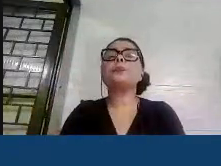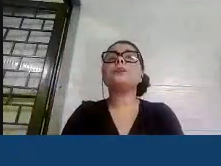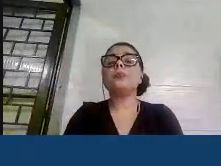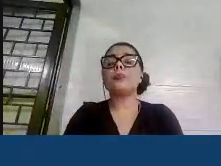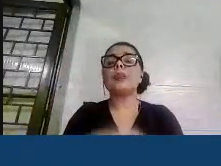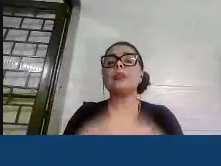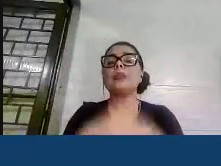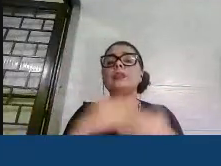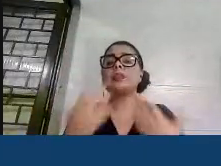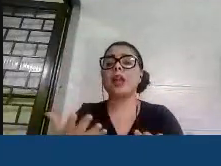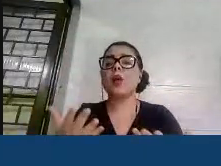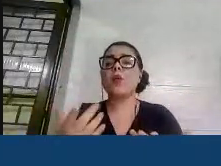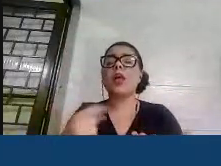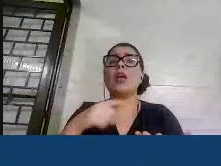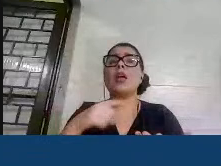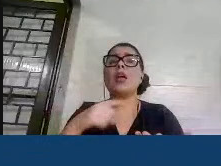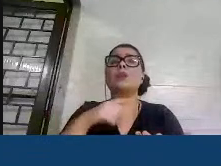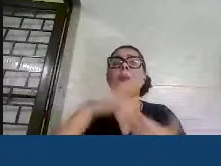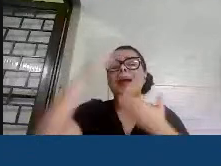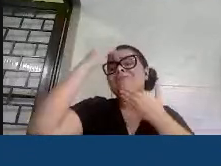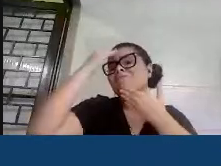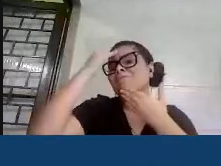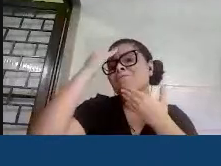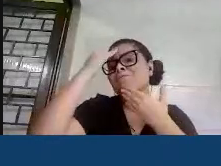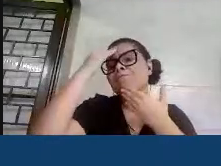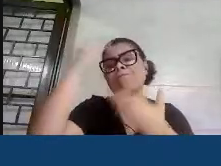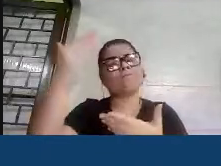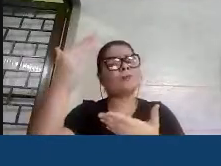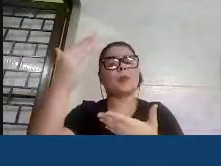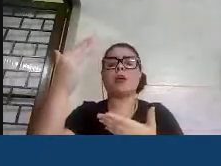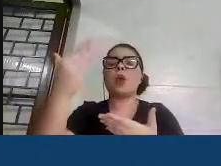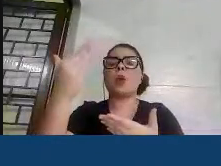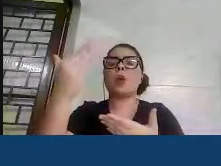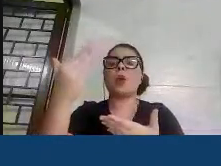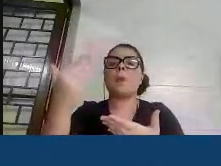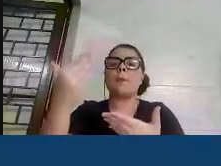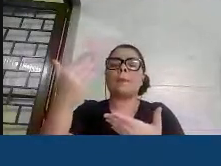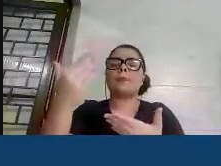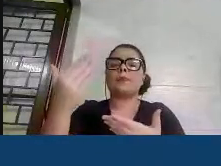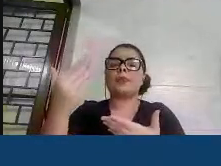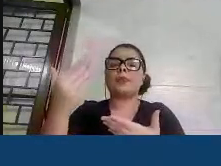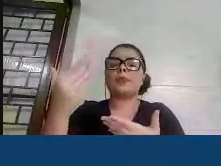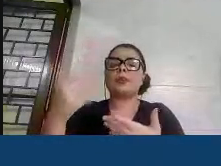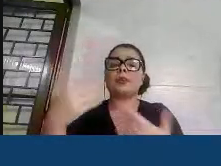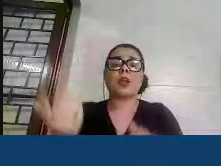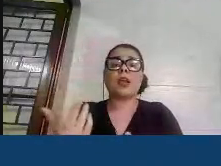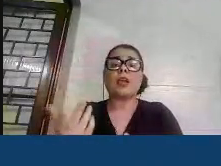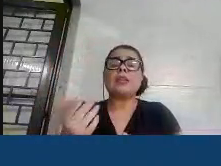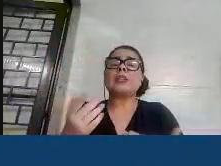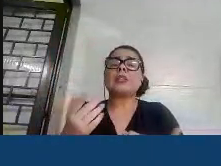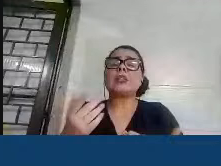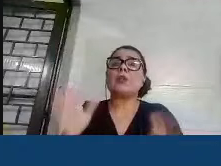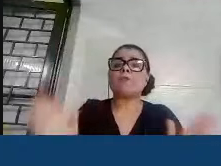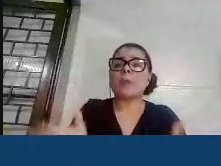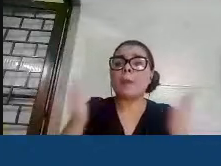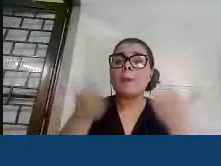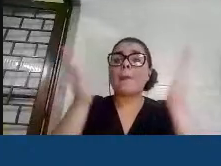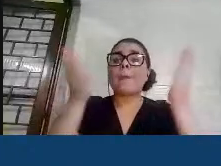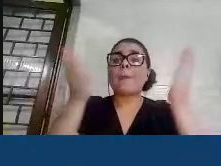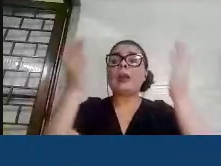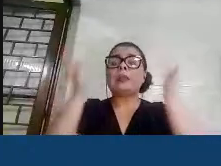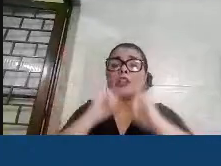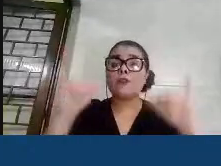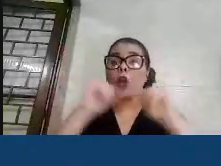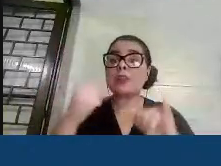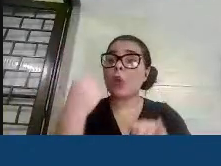então, eu tenho uma gratidão muito grande e com palavras, motivação e informações, um professor